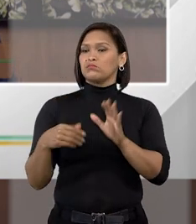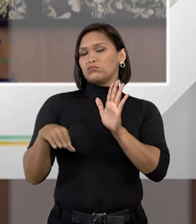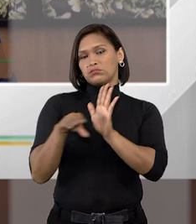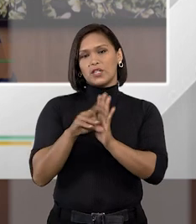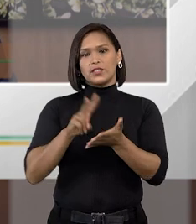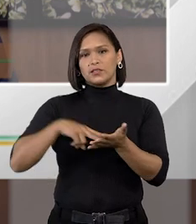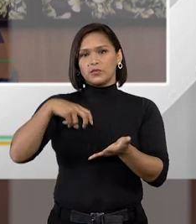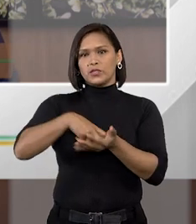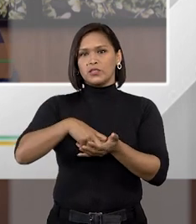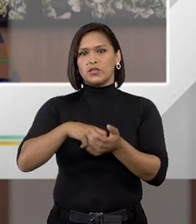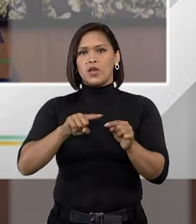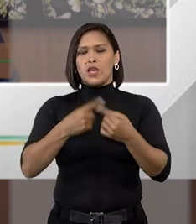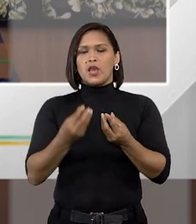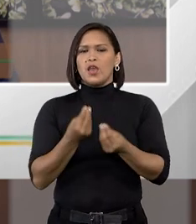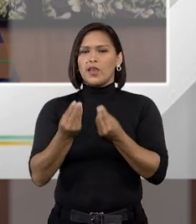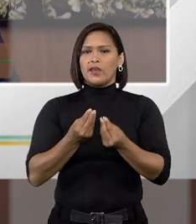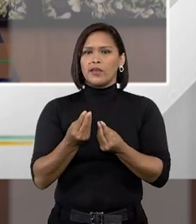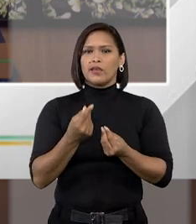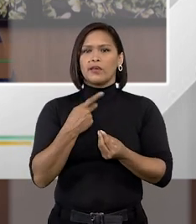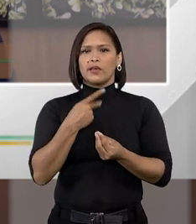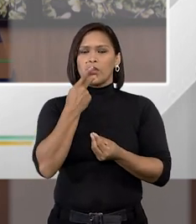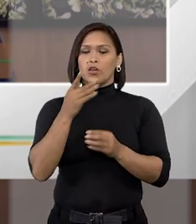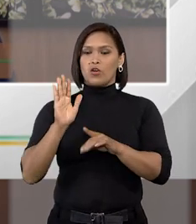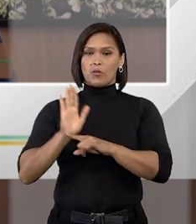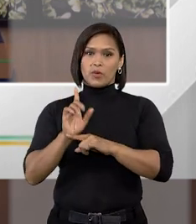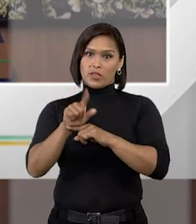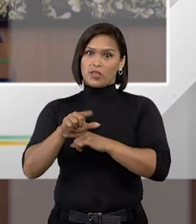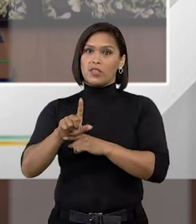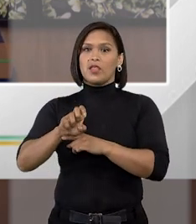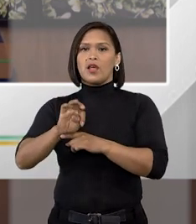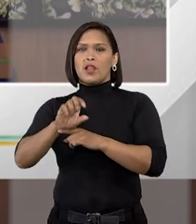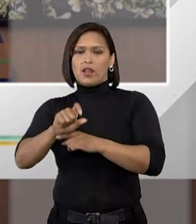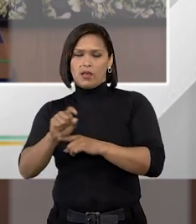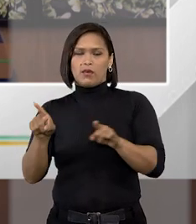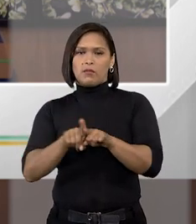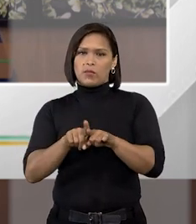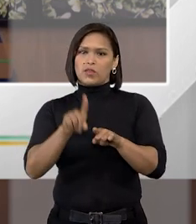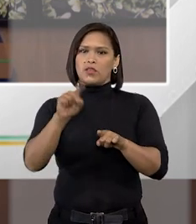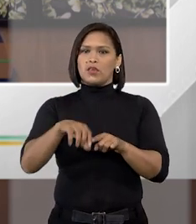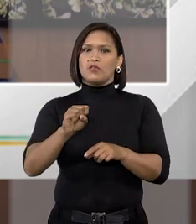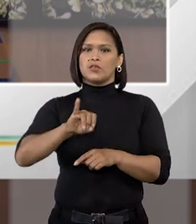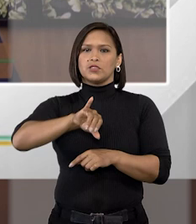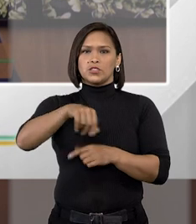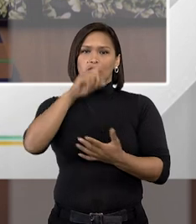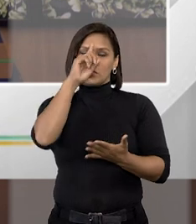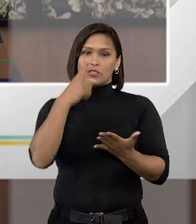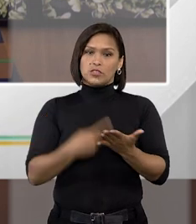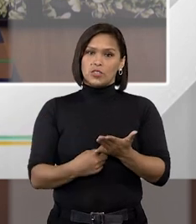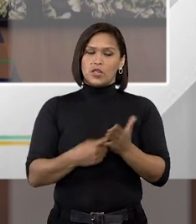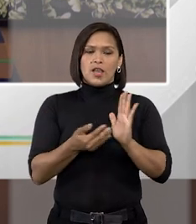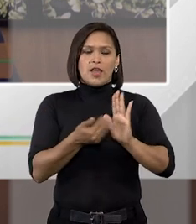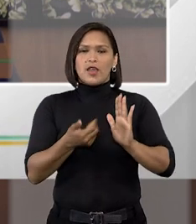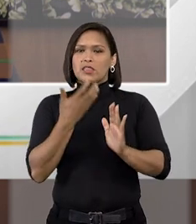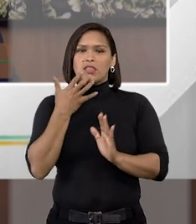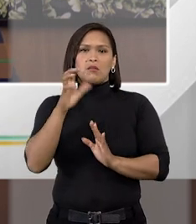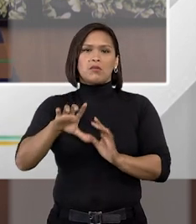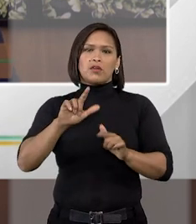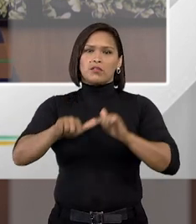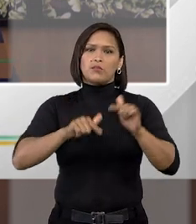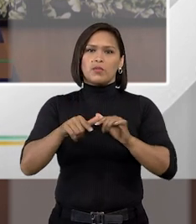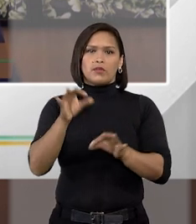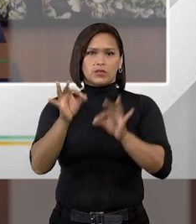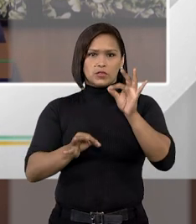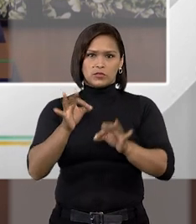sancionado, né? É como previsto na LEP e como já decidiu o STJ. Se você se recusar a trabalhar sem